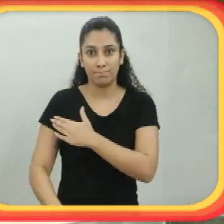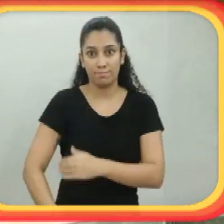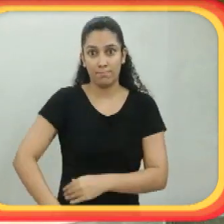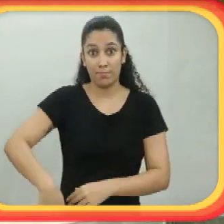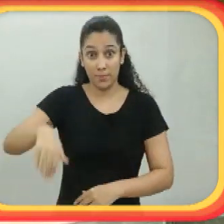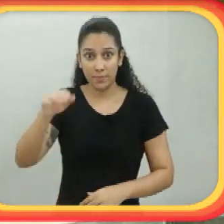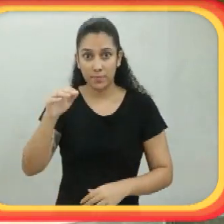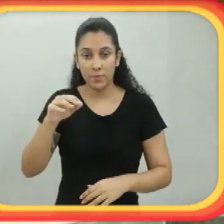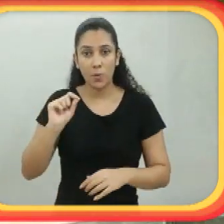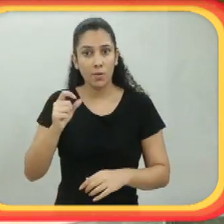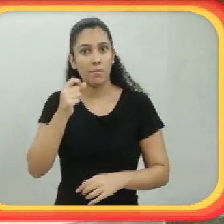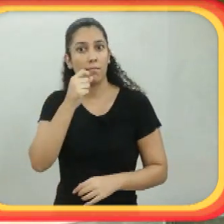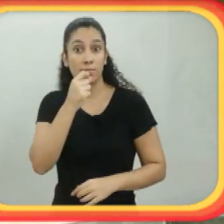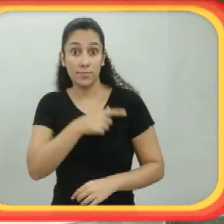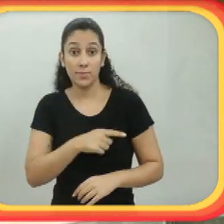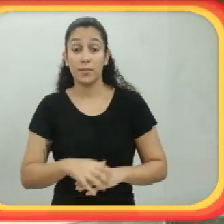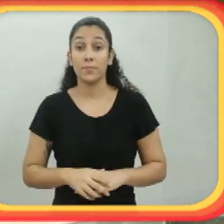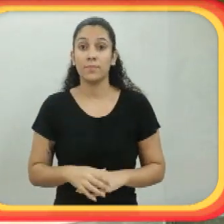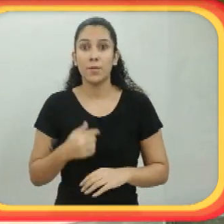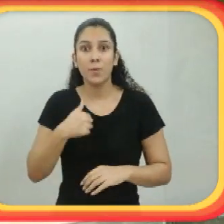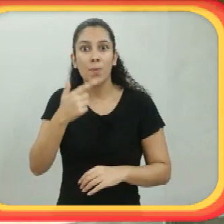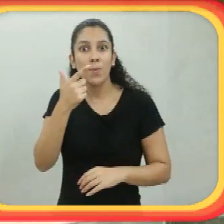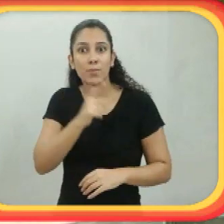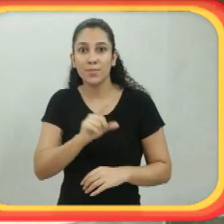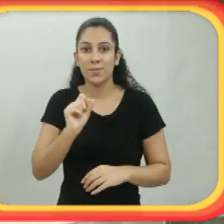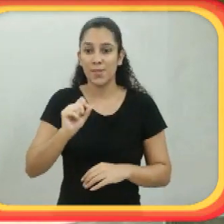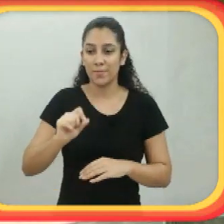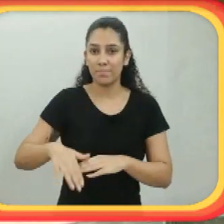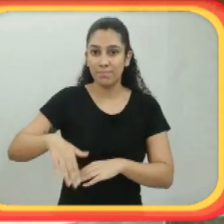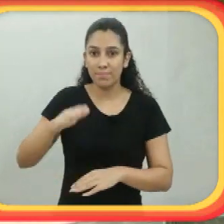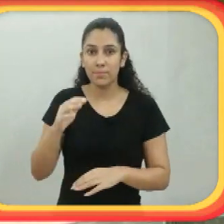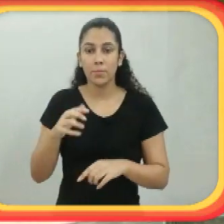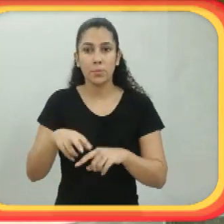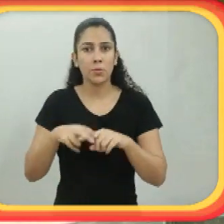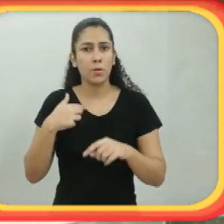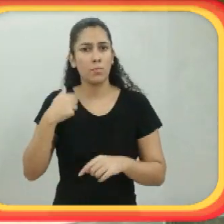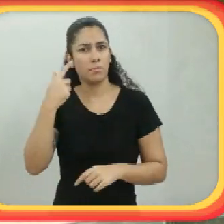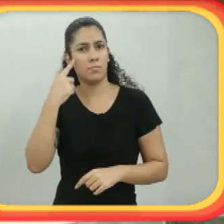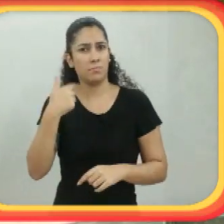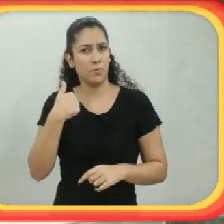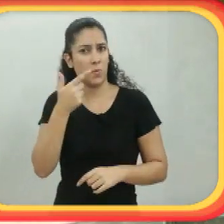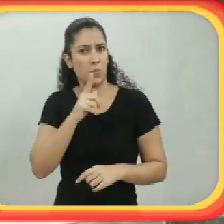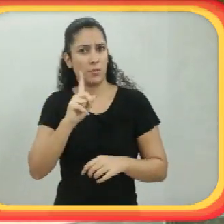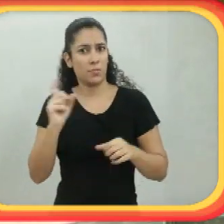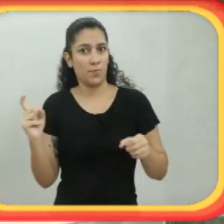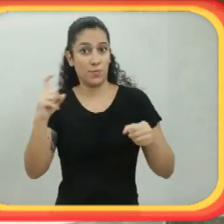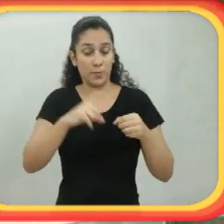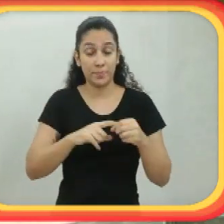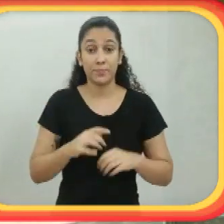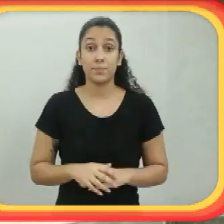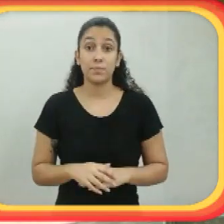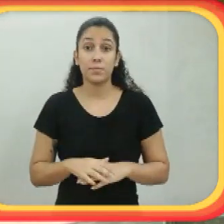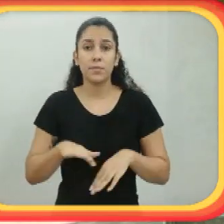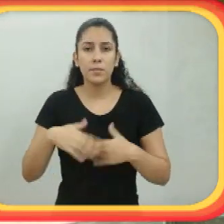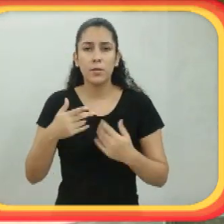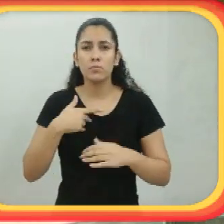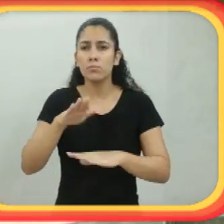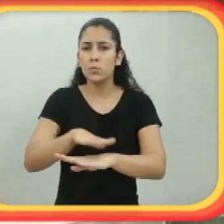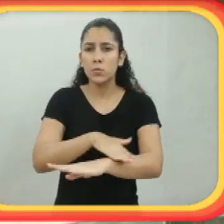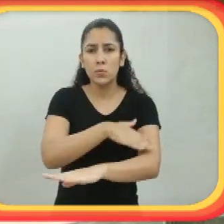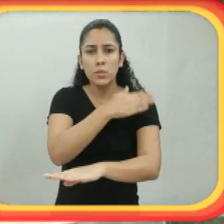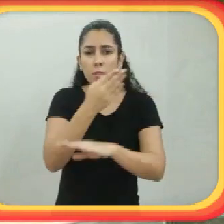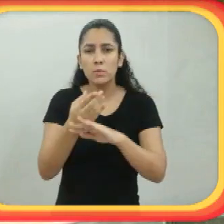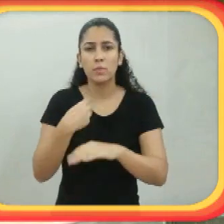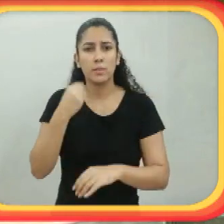com muito fervor. E eu conversei com Deus assim, eu falei, Cara, essa situação é complexa e tal,